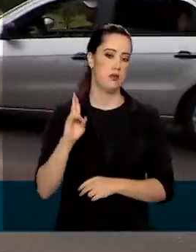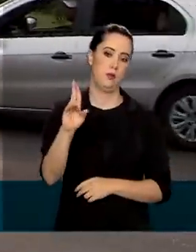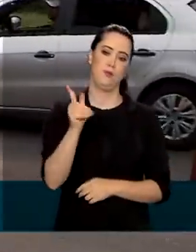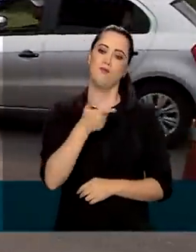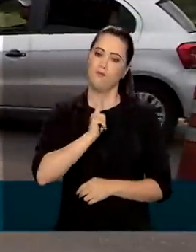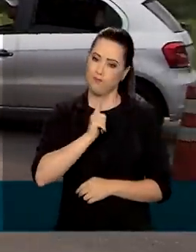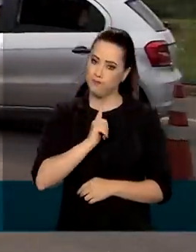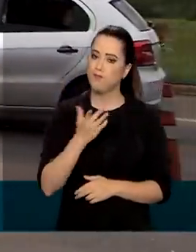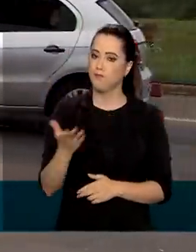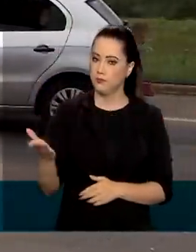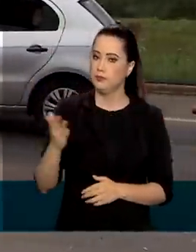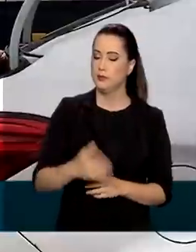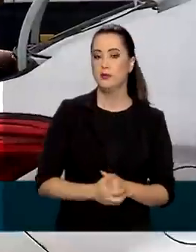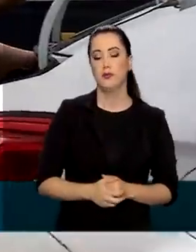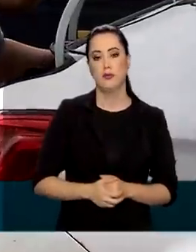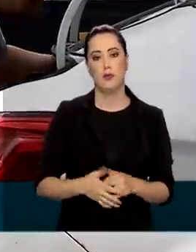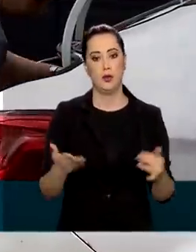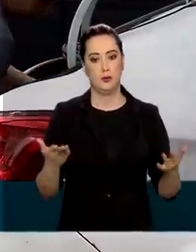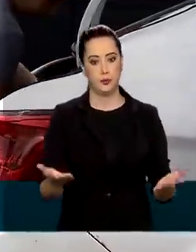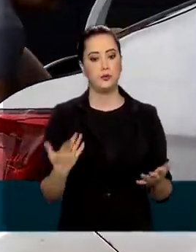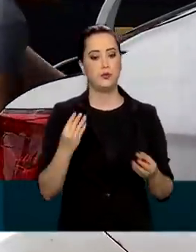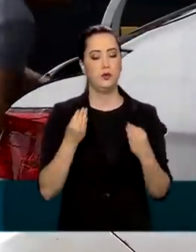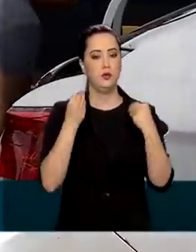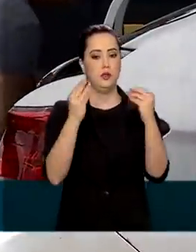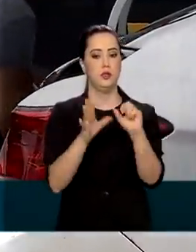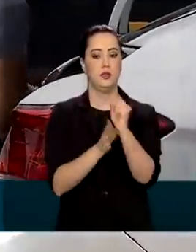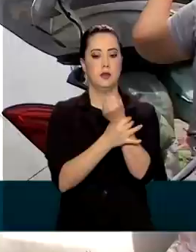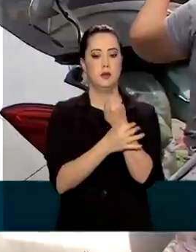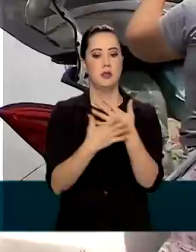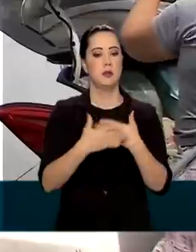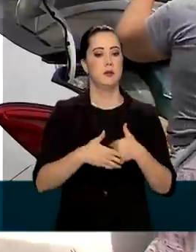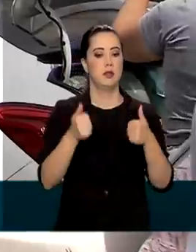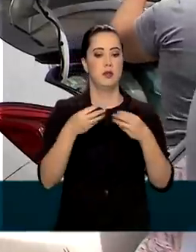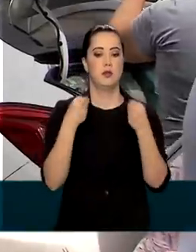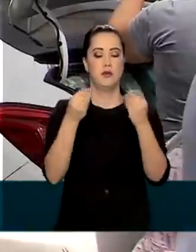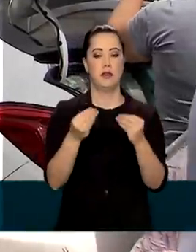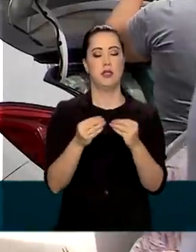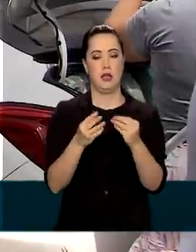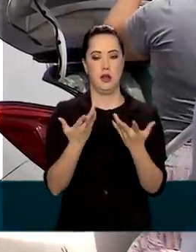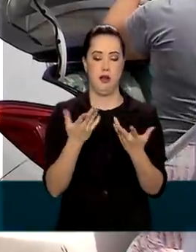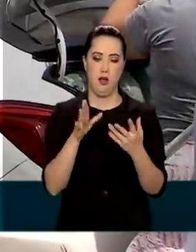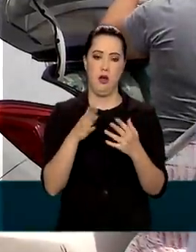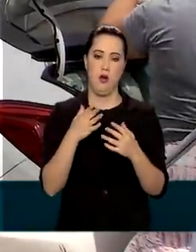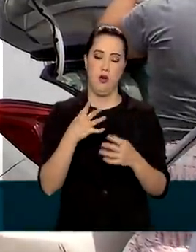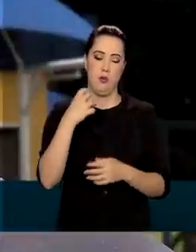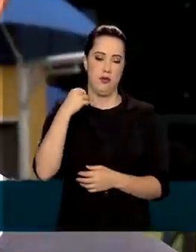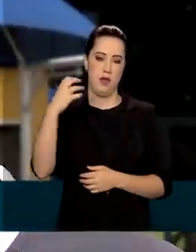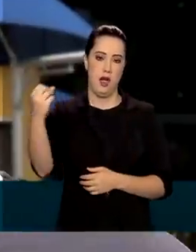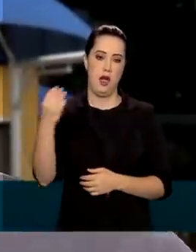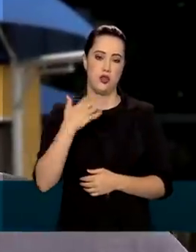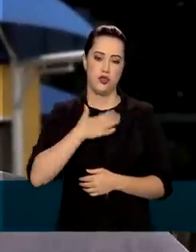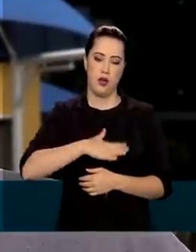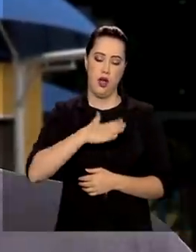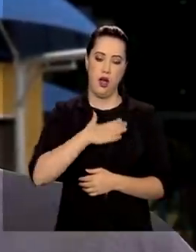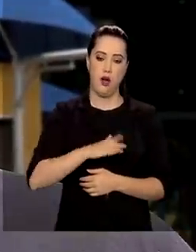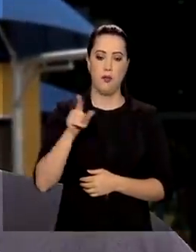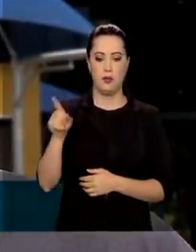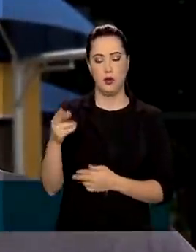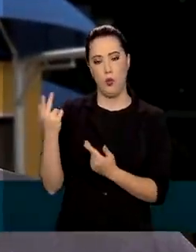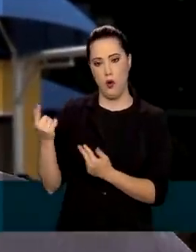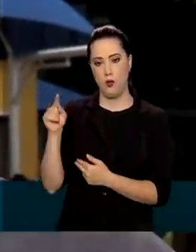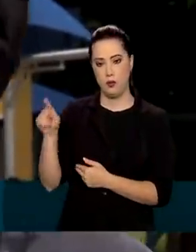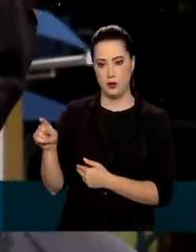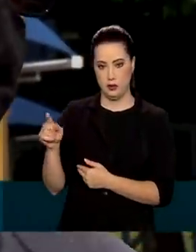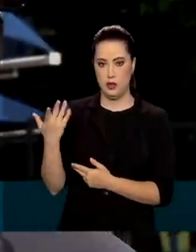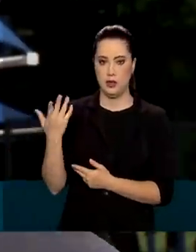Um reforço na fiscalização para garantir uma viagem tranquila a pessoas como o Eziel. Morador de Pedro